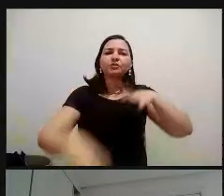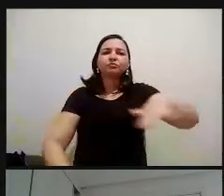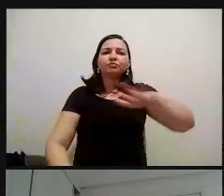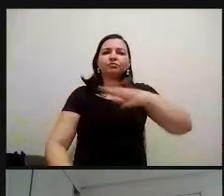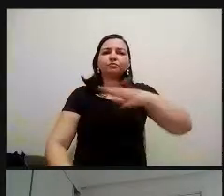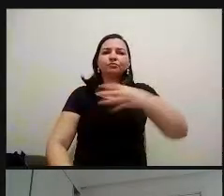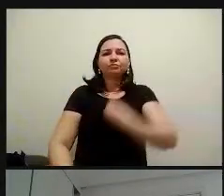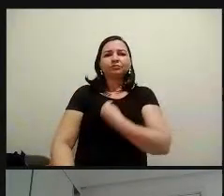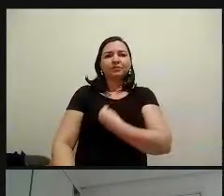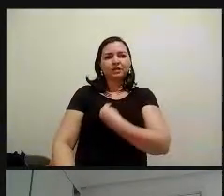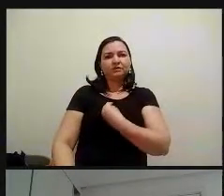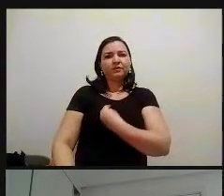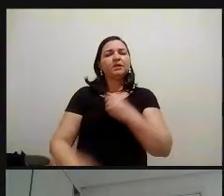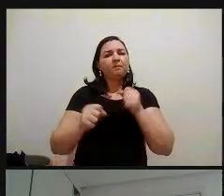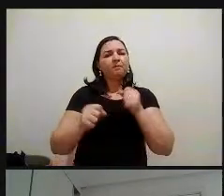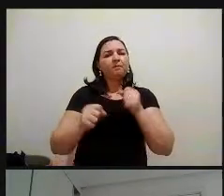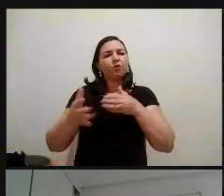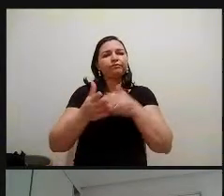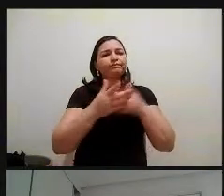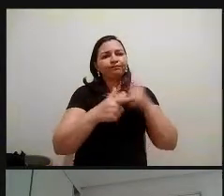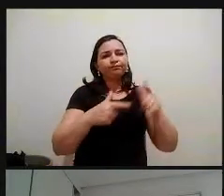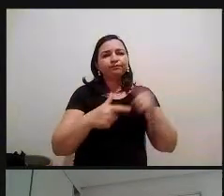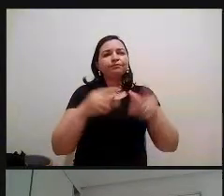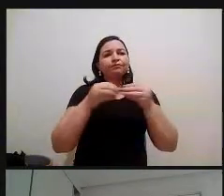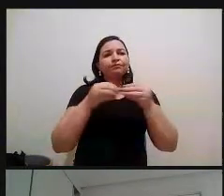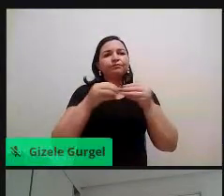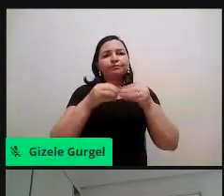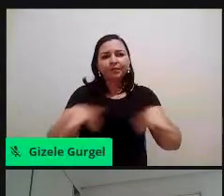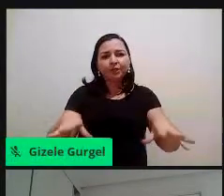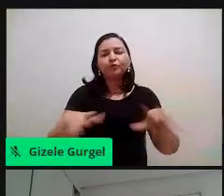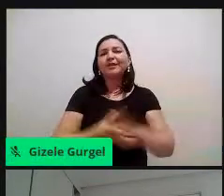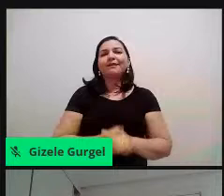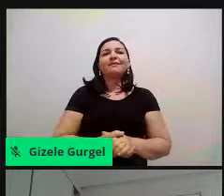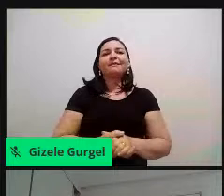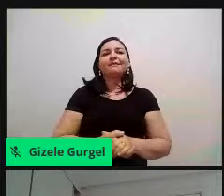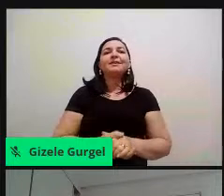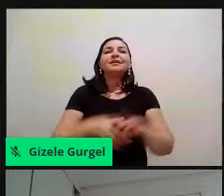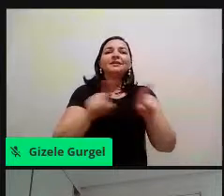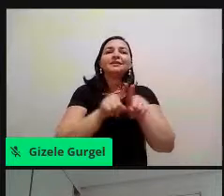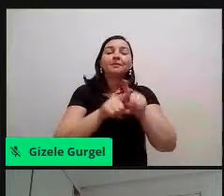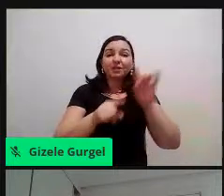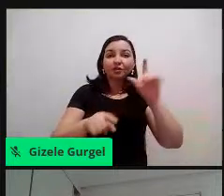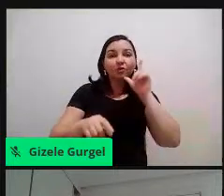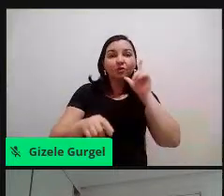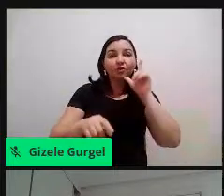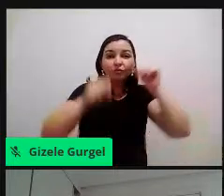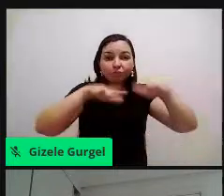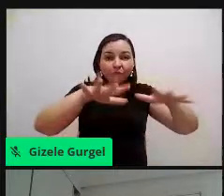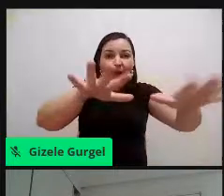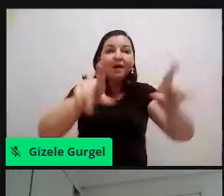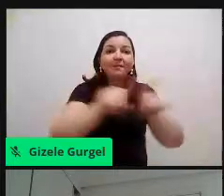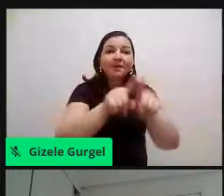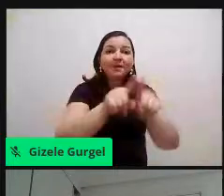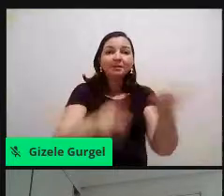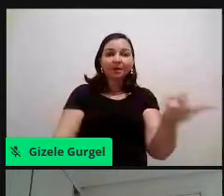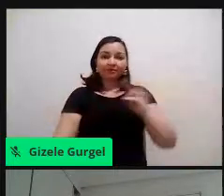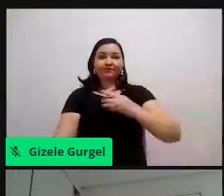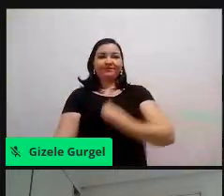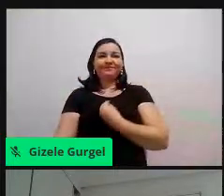vidas, não eu não digo nem, num ambiente marinho, digo nas nossas vidas, então a gente dá dicas,